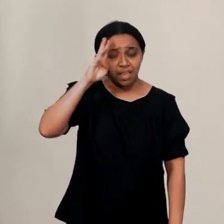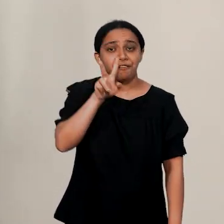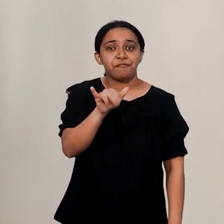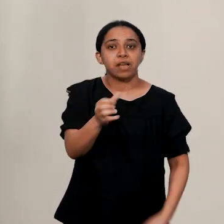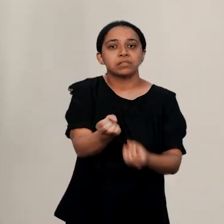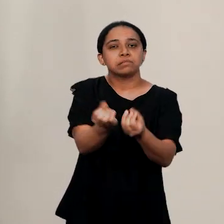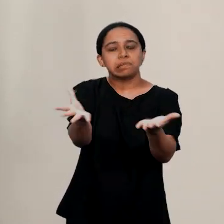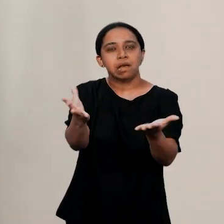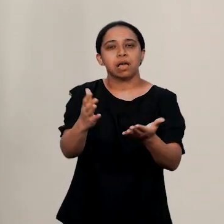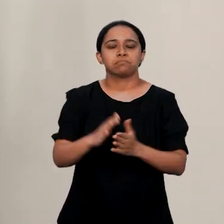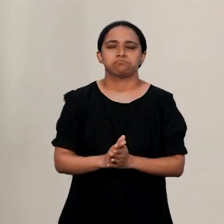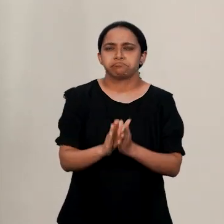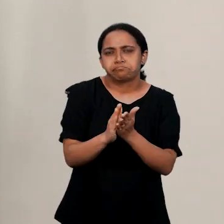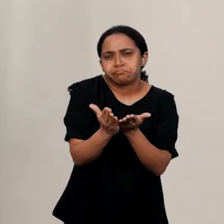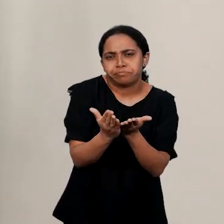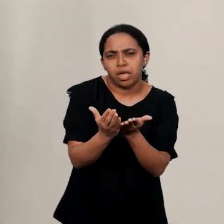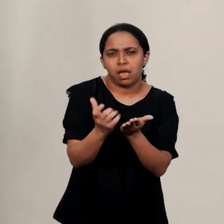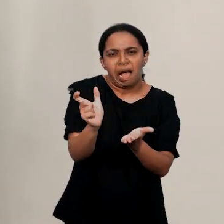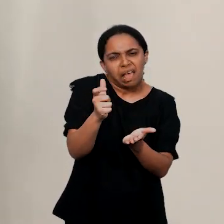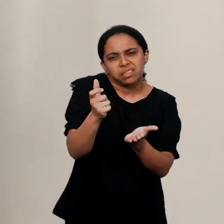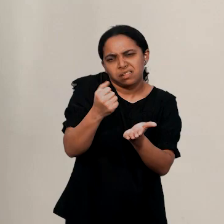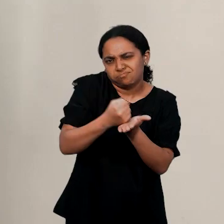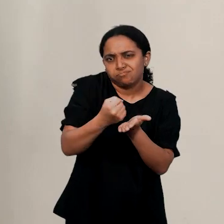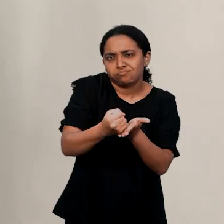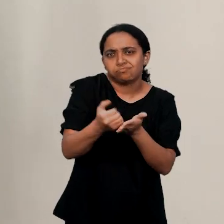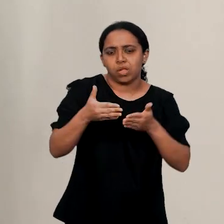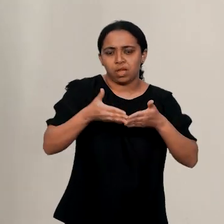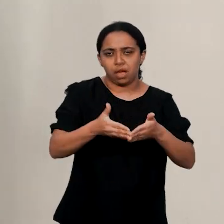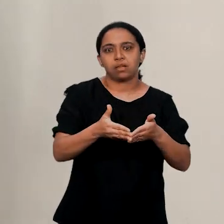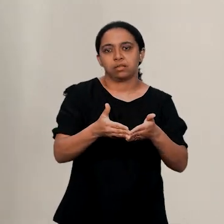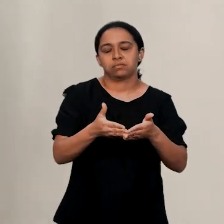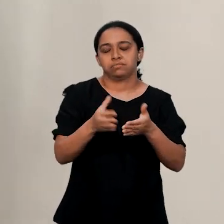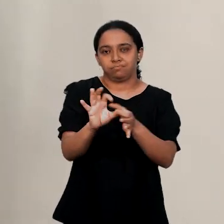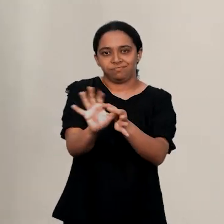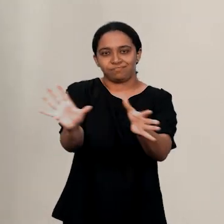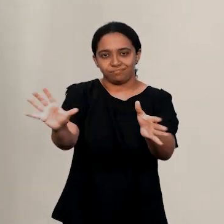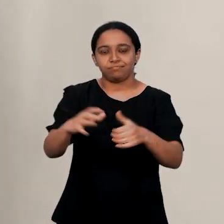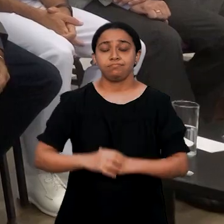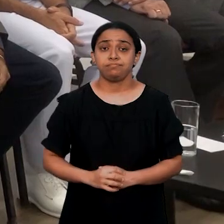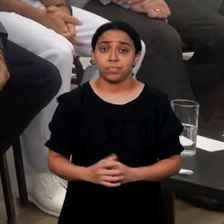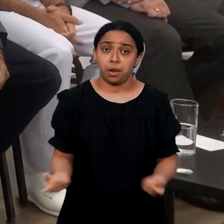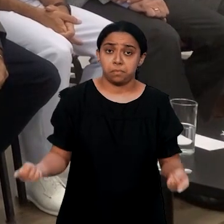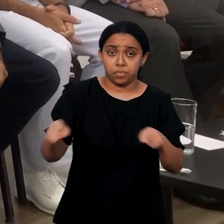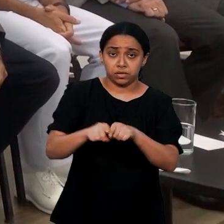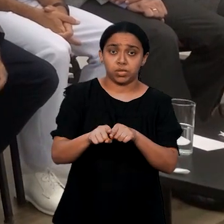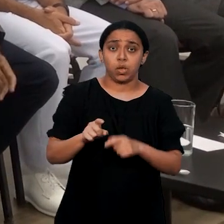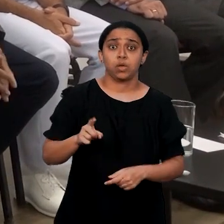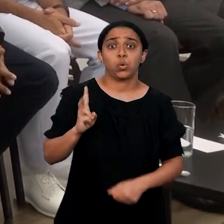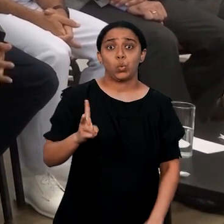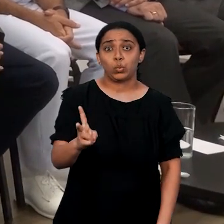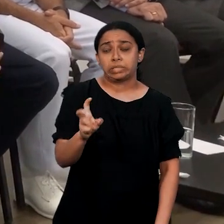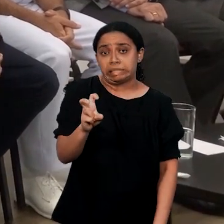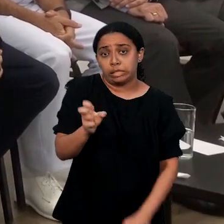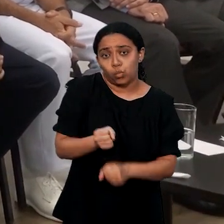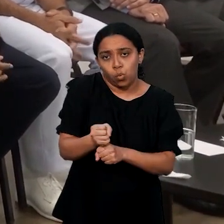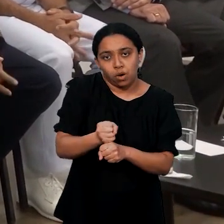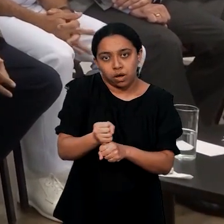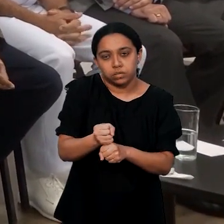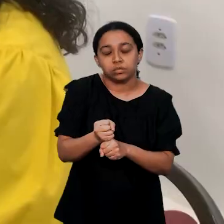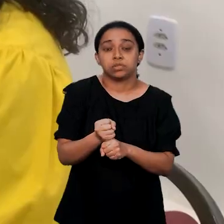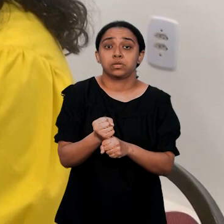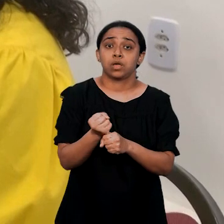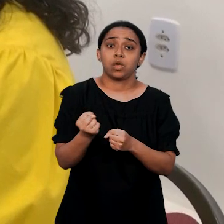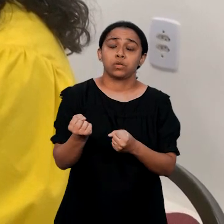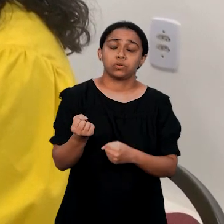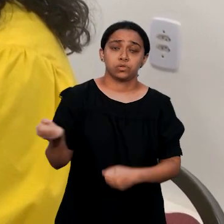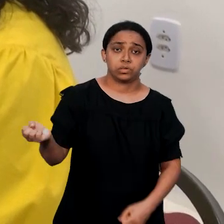a habilitação, uma espécie de carteira, para os pescadores. A parceria tem vigência de cinco anos